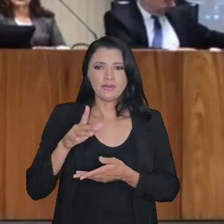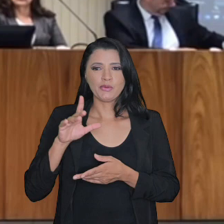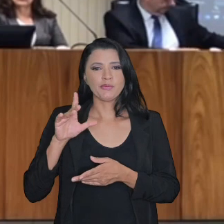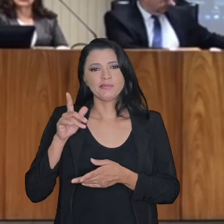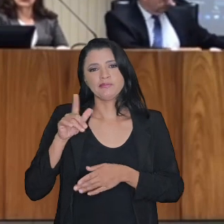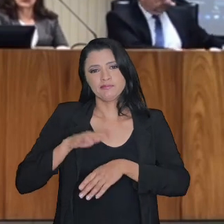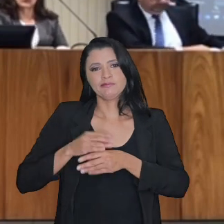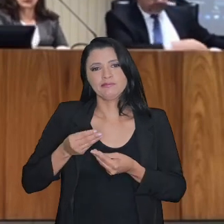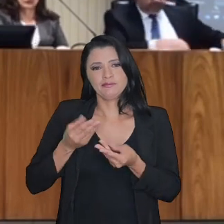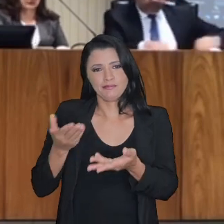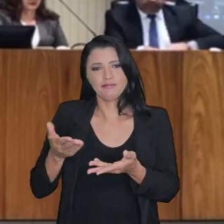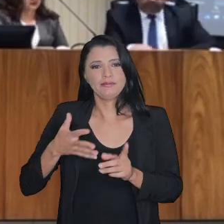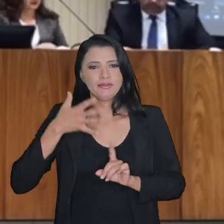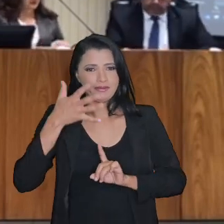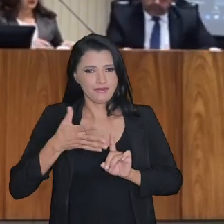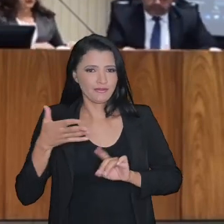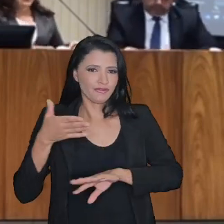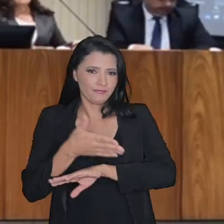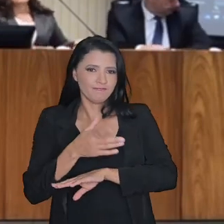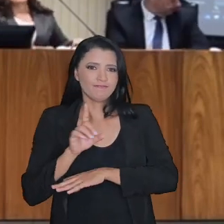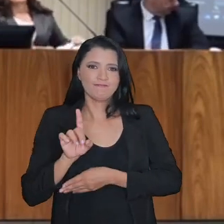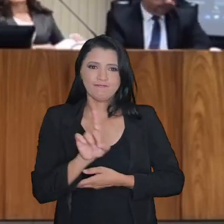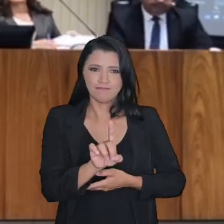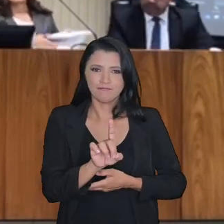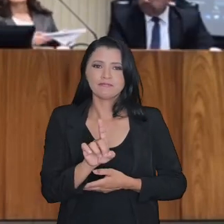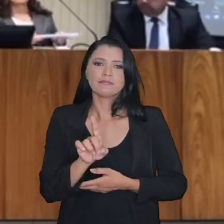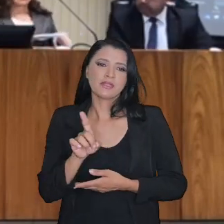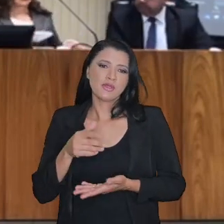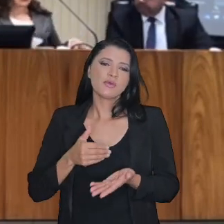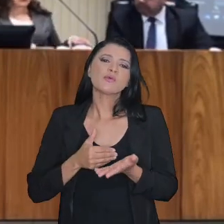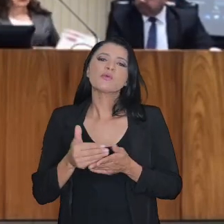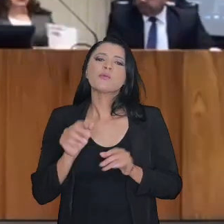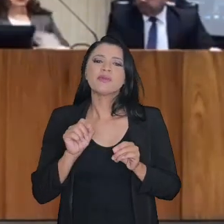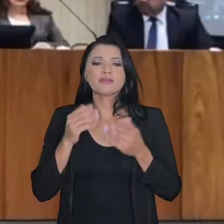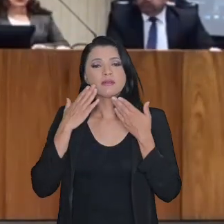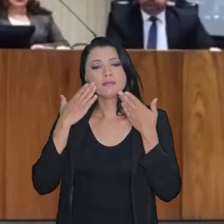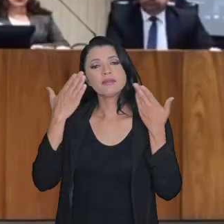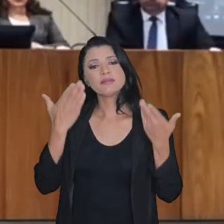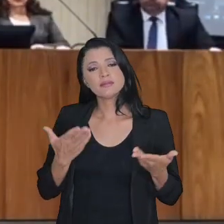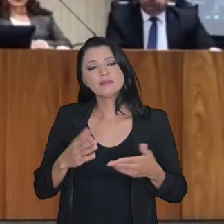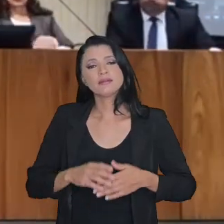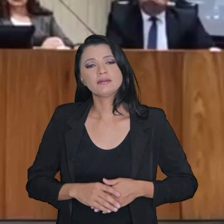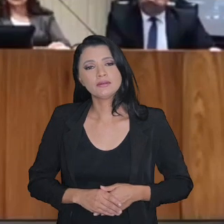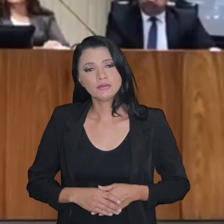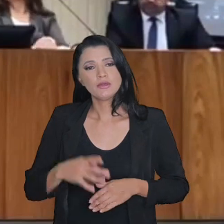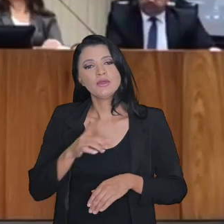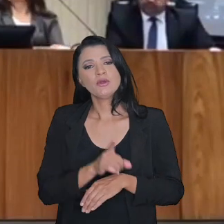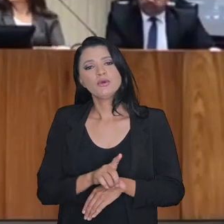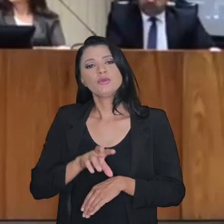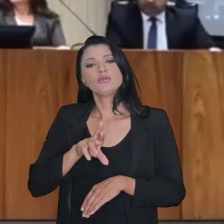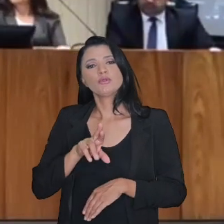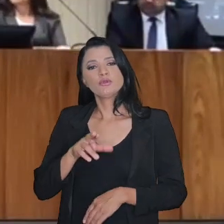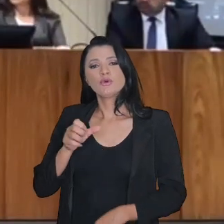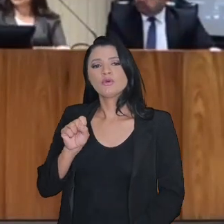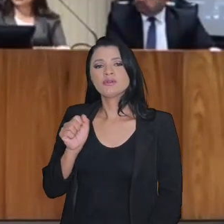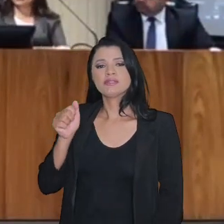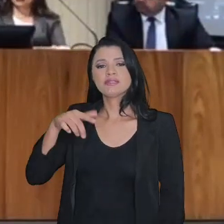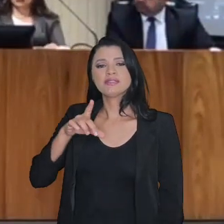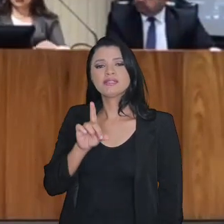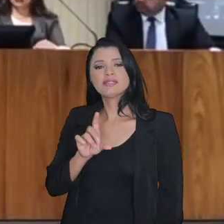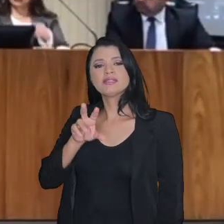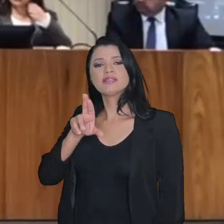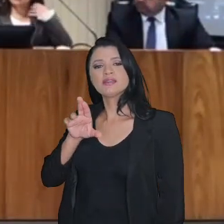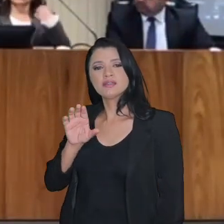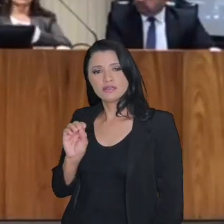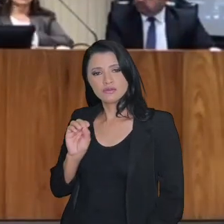já vou iniciar apresentando o doutor Sandro Serpa e, como disse, secretário adjunto